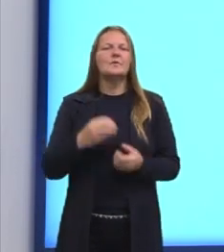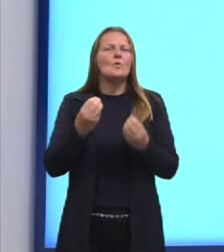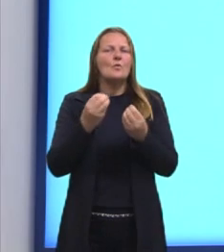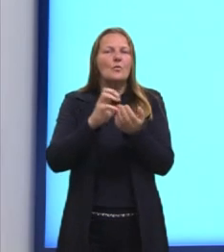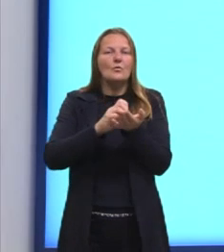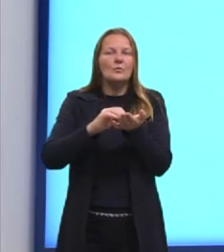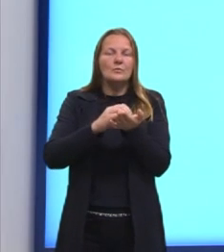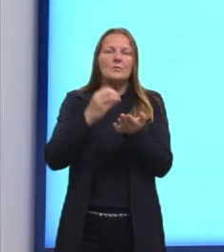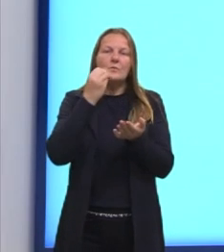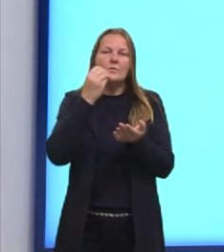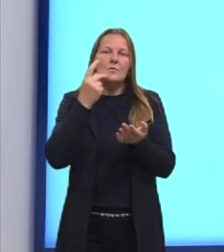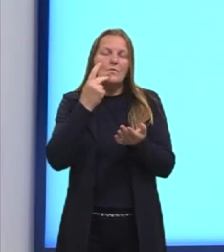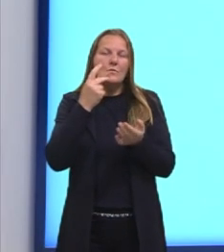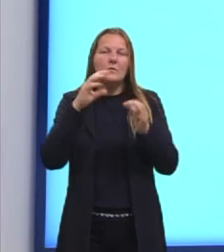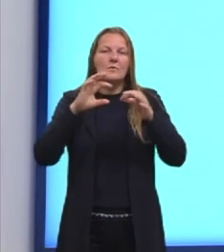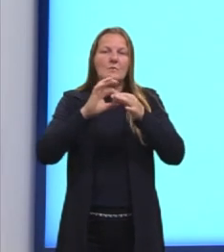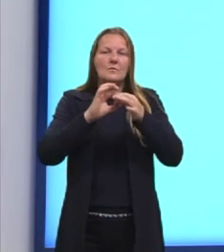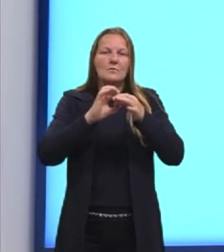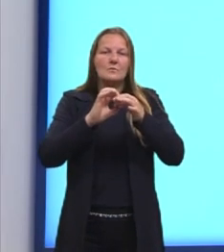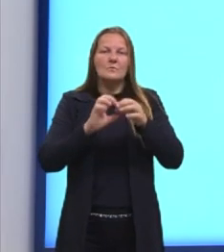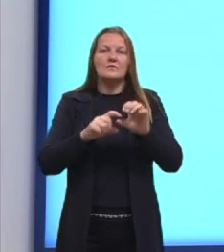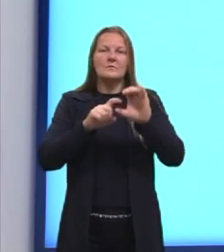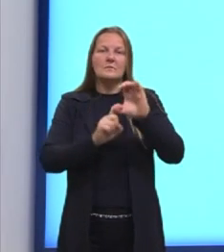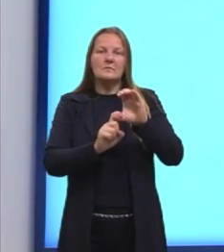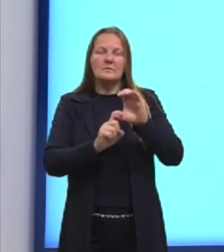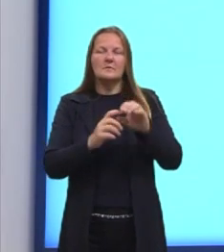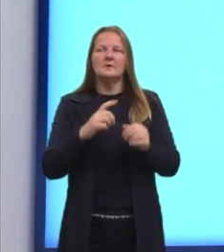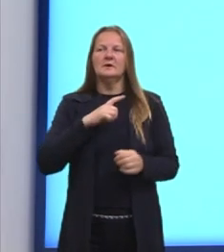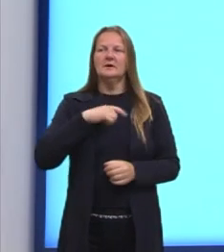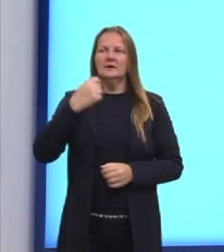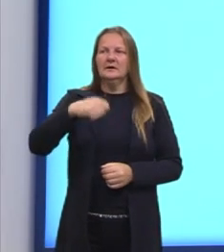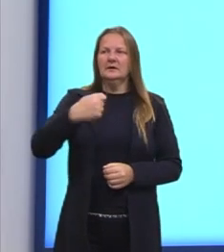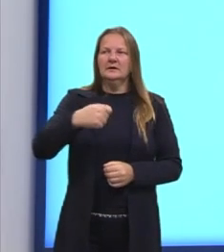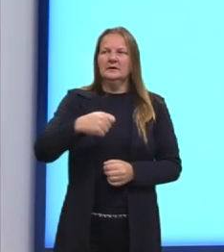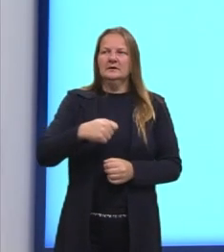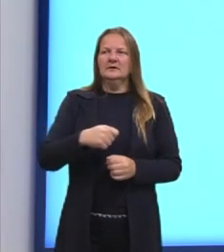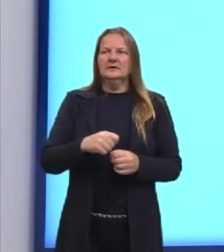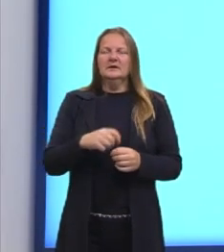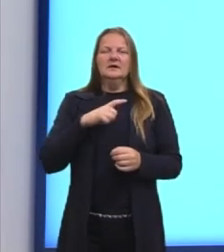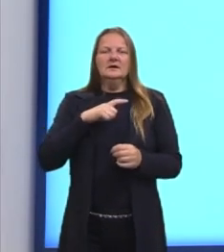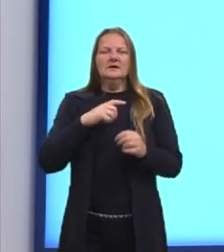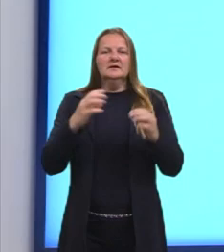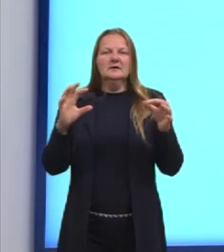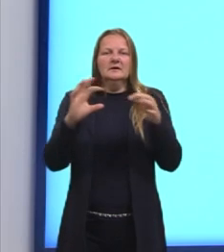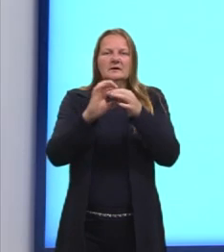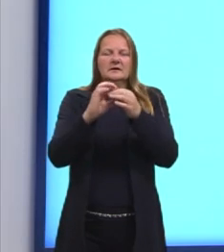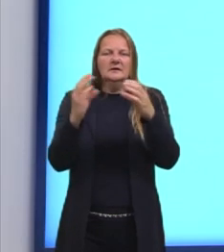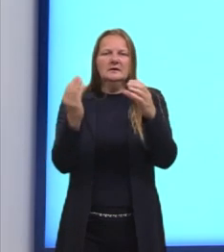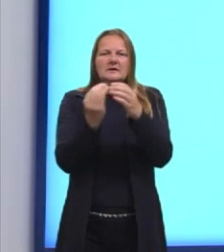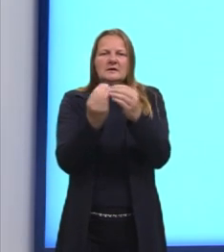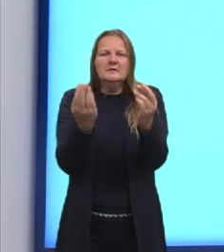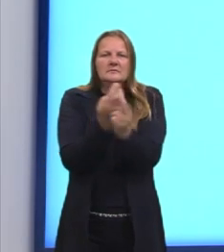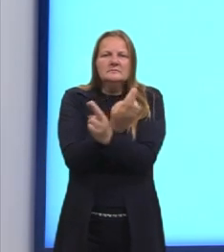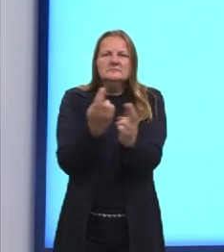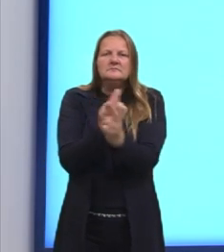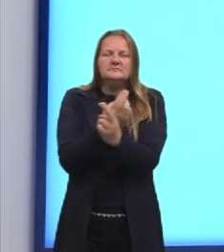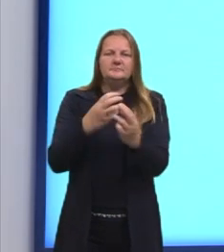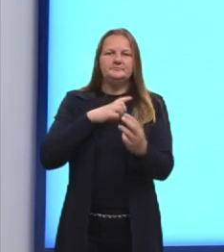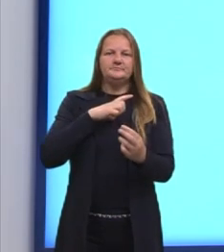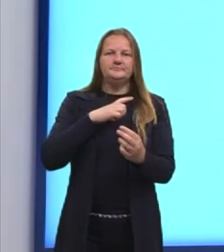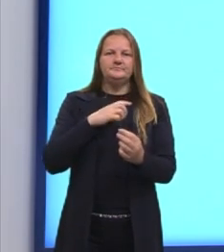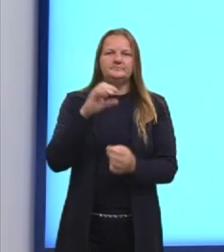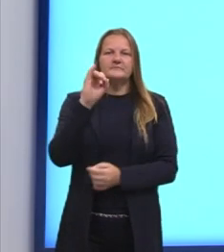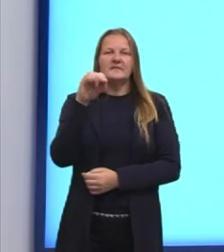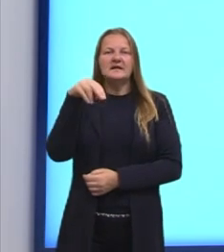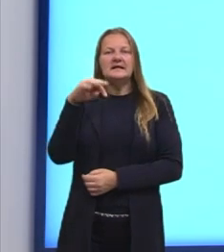probabilidade condicional, nós precisamos da intersecção. O que é intersecção? É o que